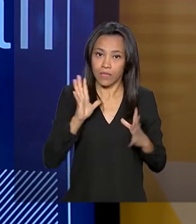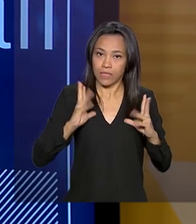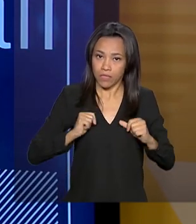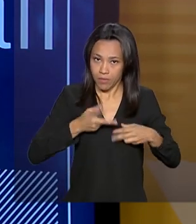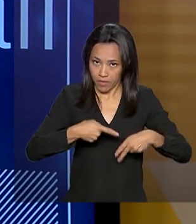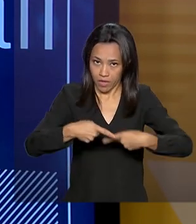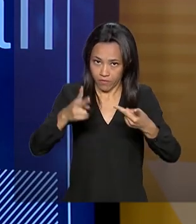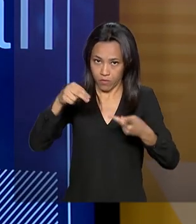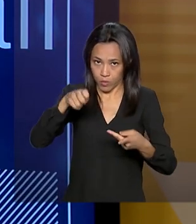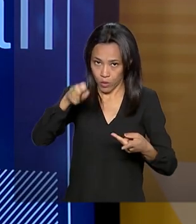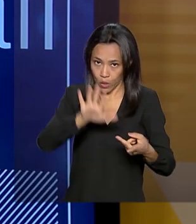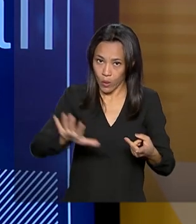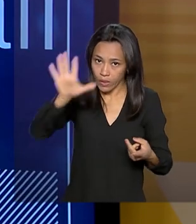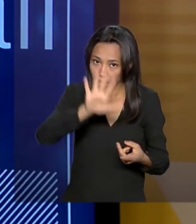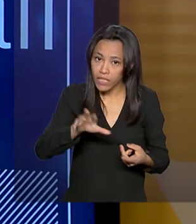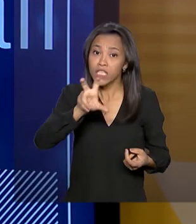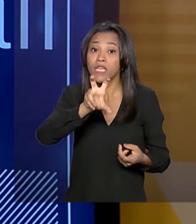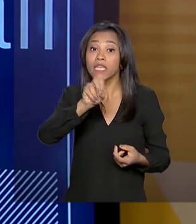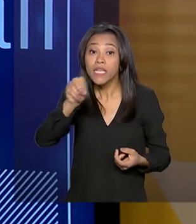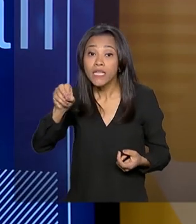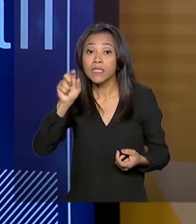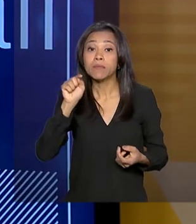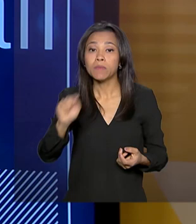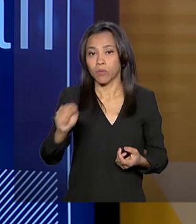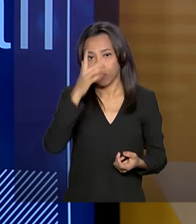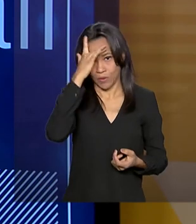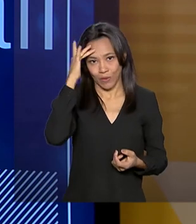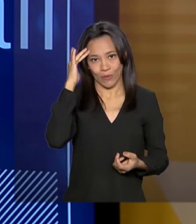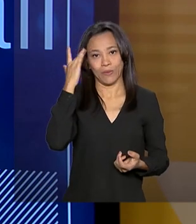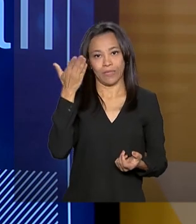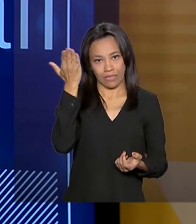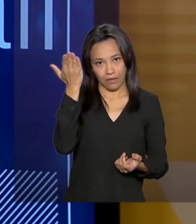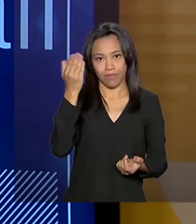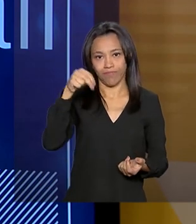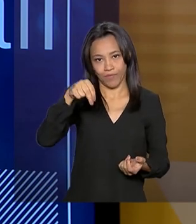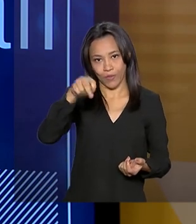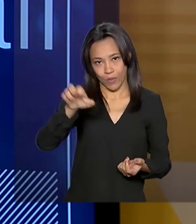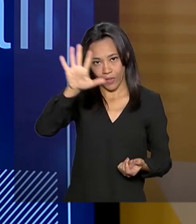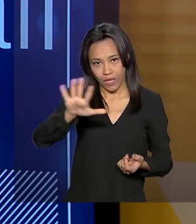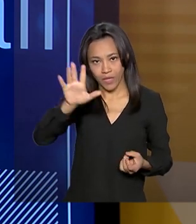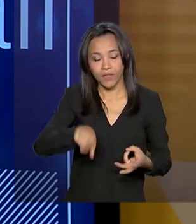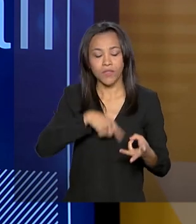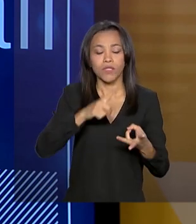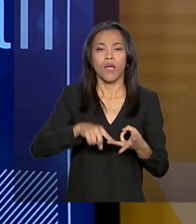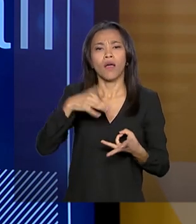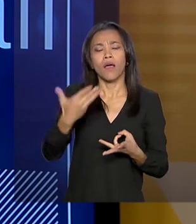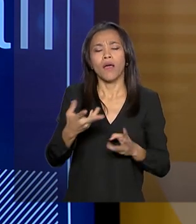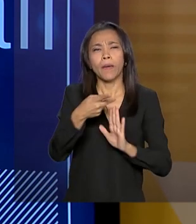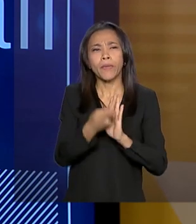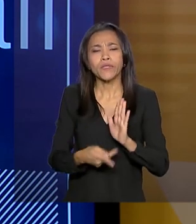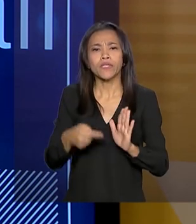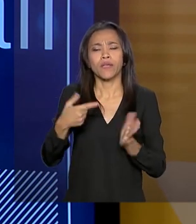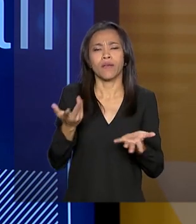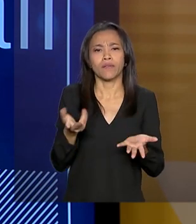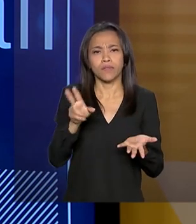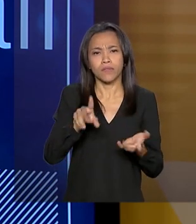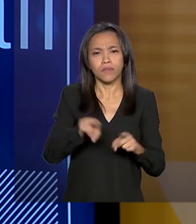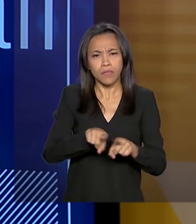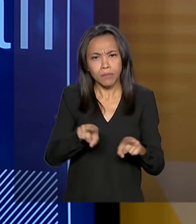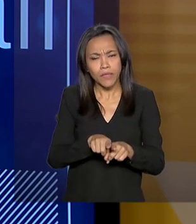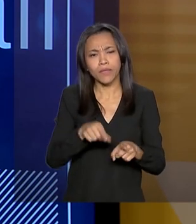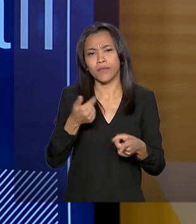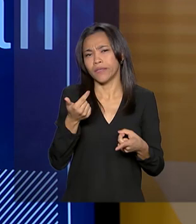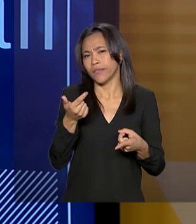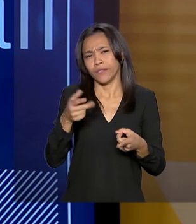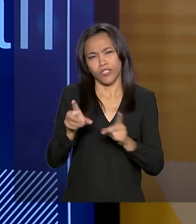Nordeste, 500 mil pessoas beneficiadas, projetos de universitários de livre concorrência,